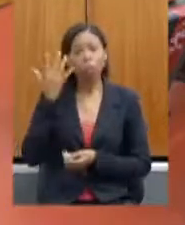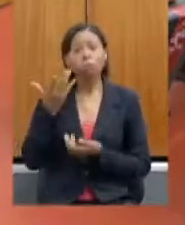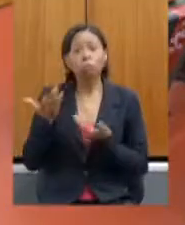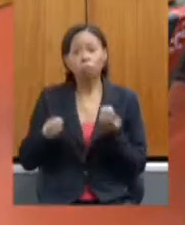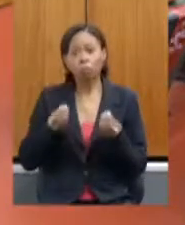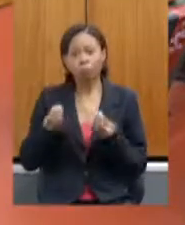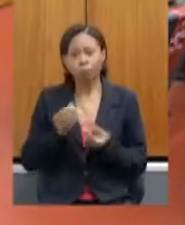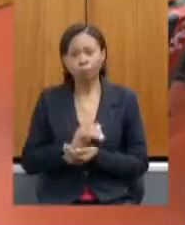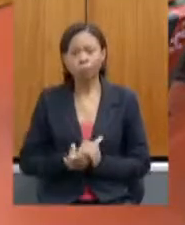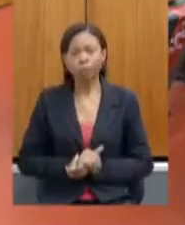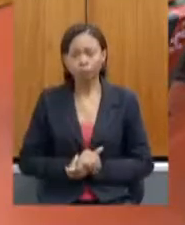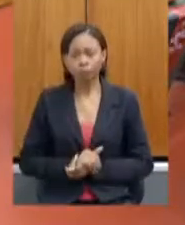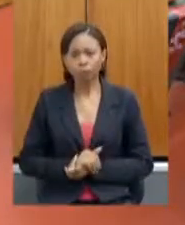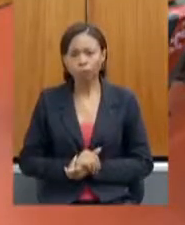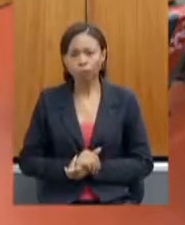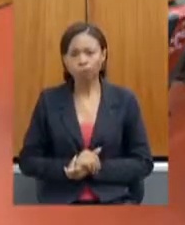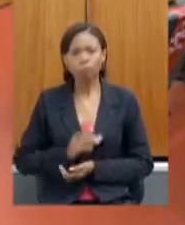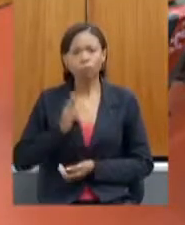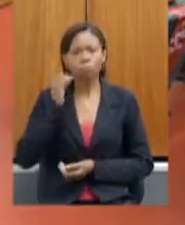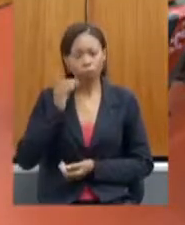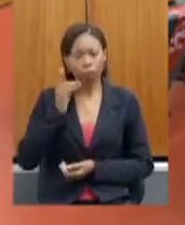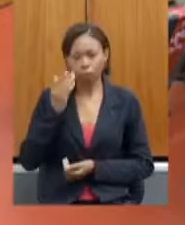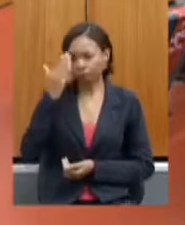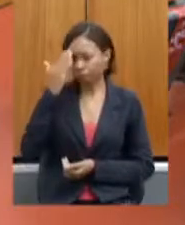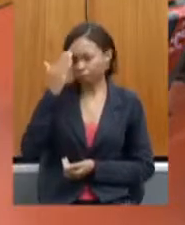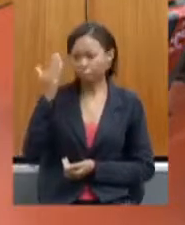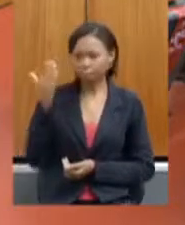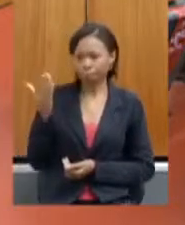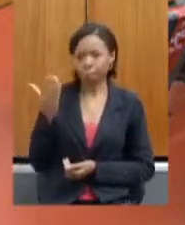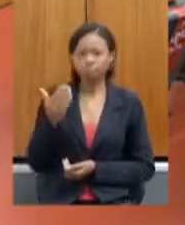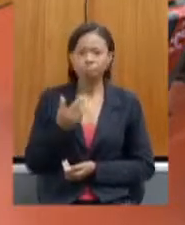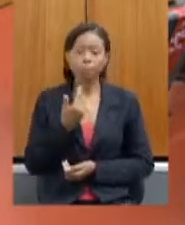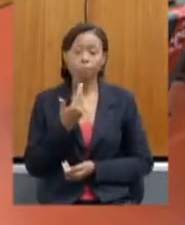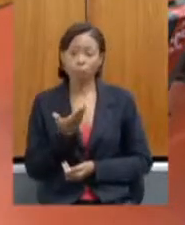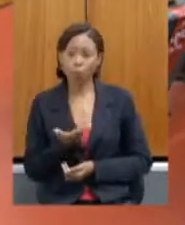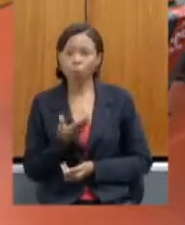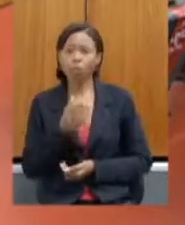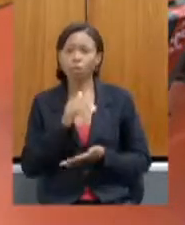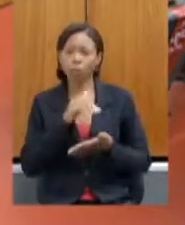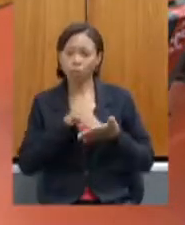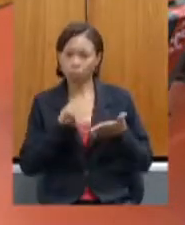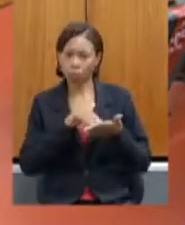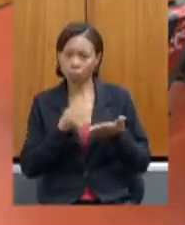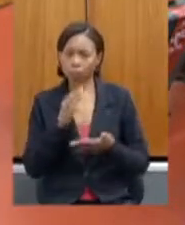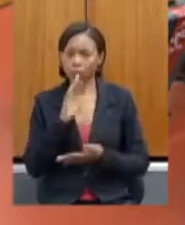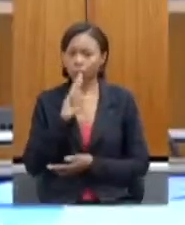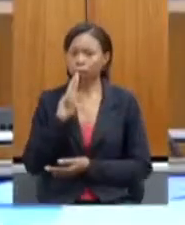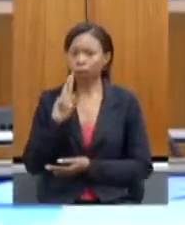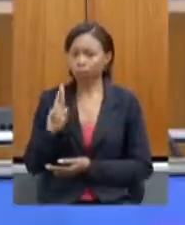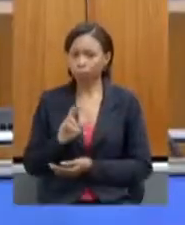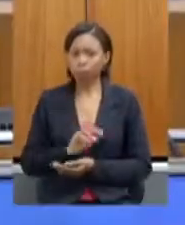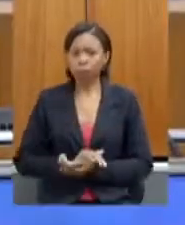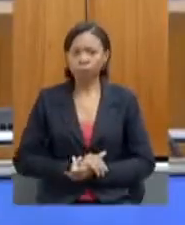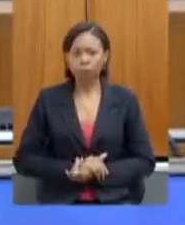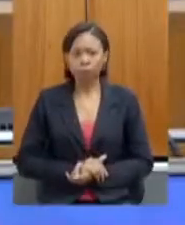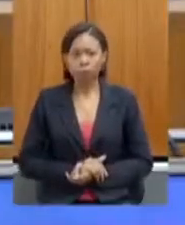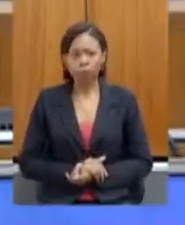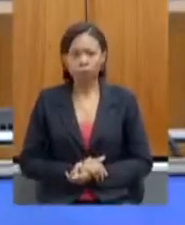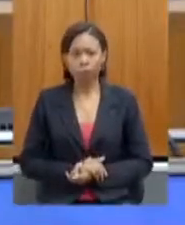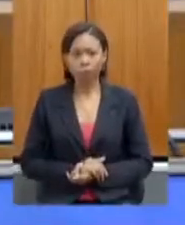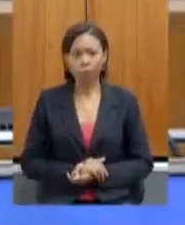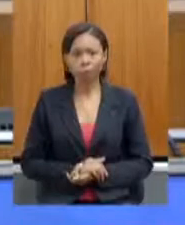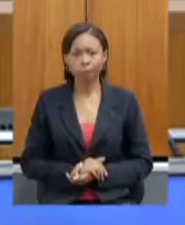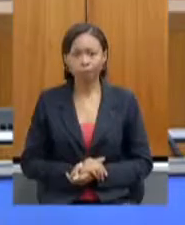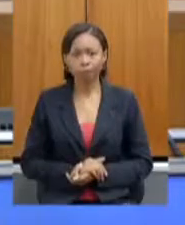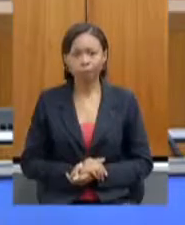André Quintão. Uma palavra para as suas considerações à secretária Ana. Muito